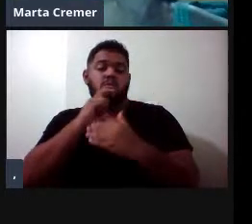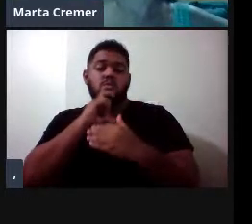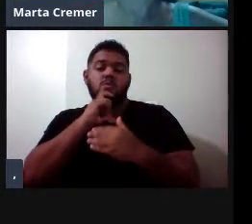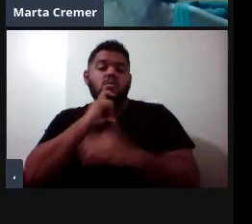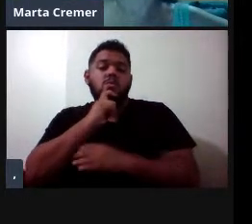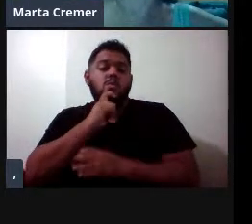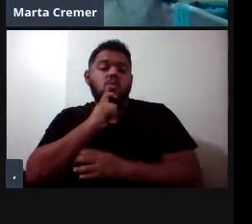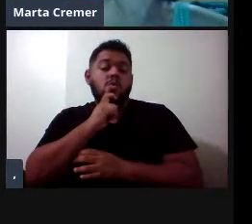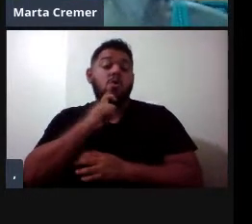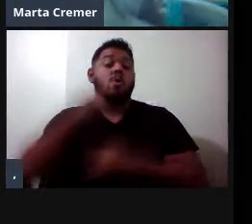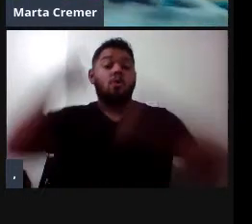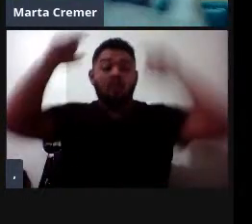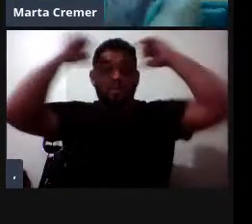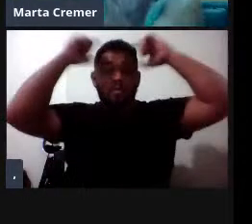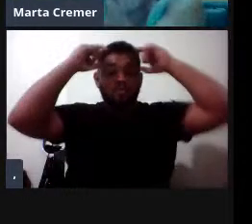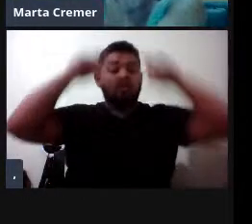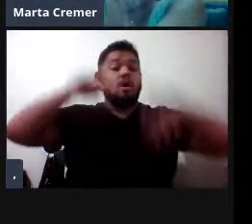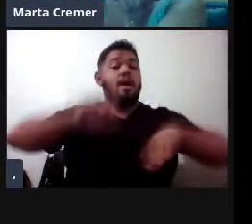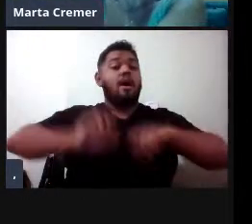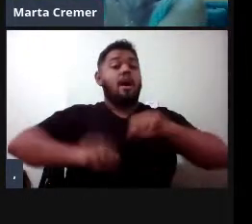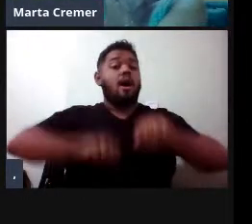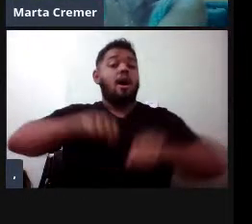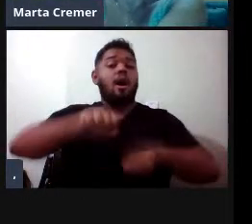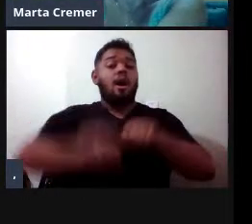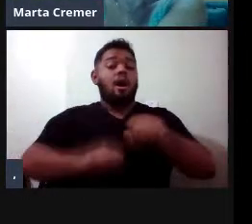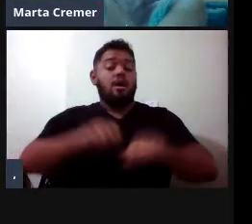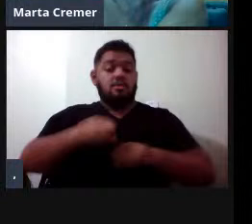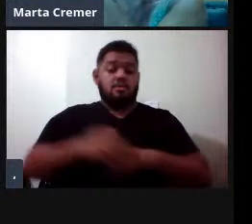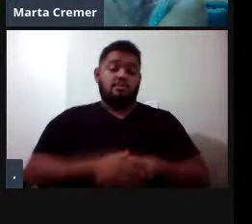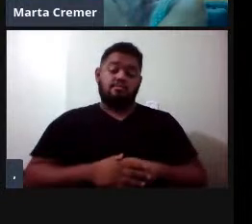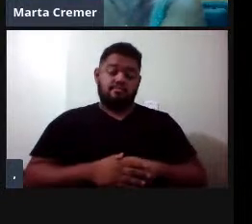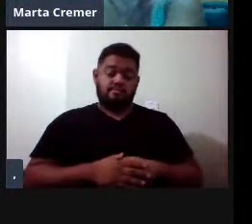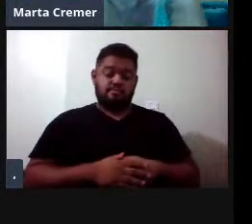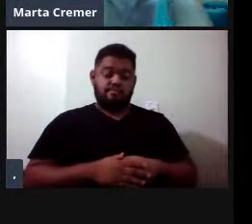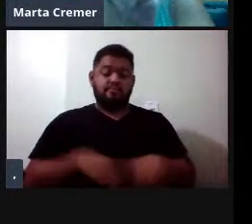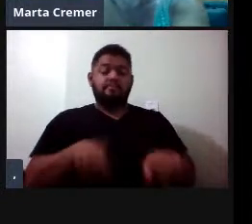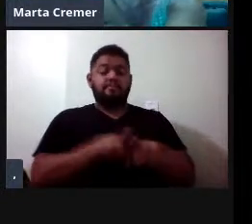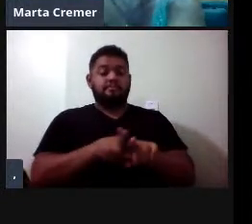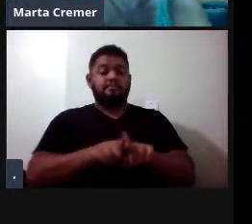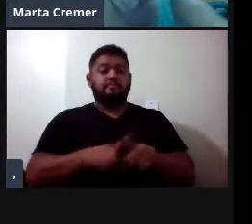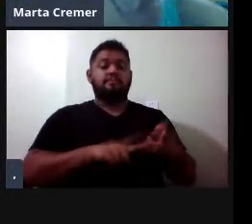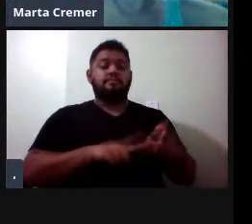mas são predadores de topo. E temos os elefantes marinhos,